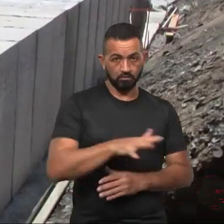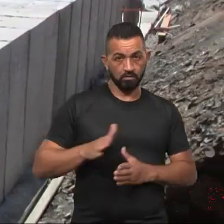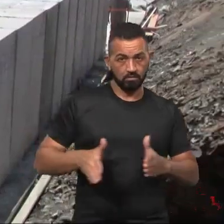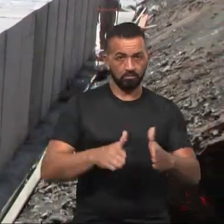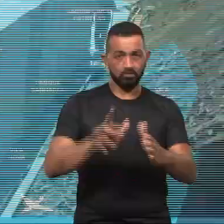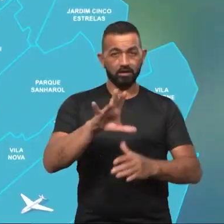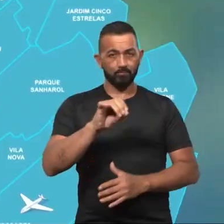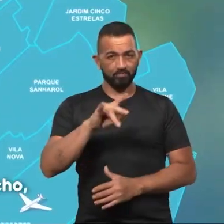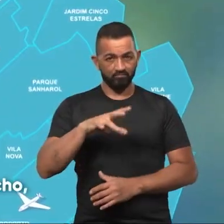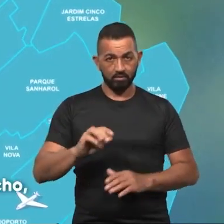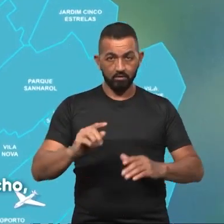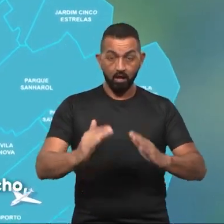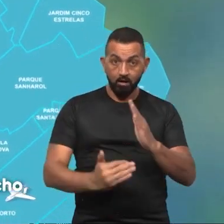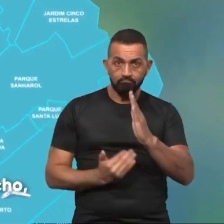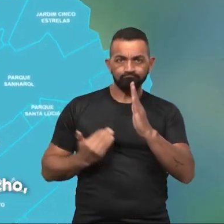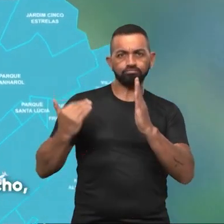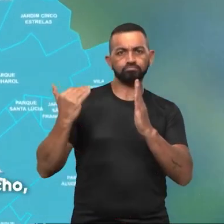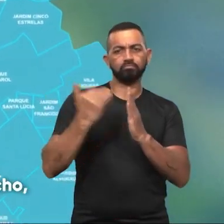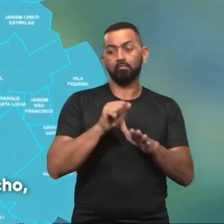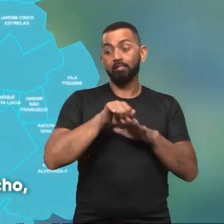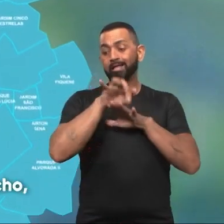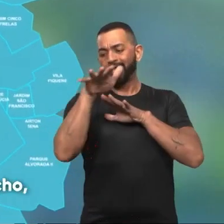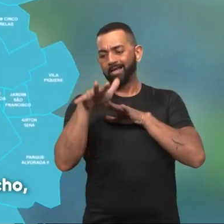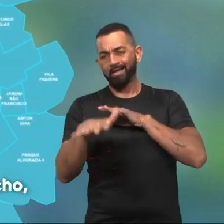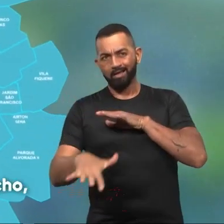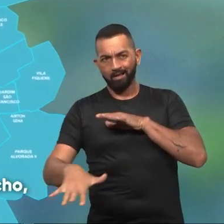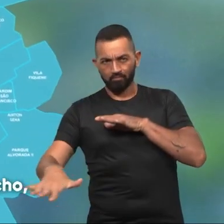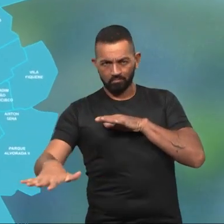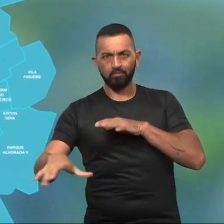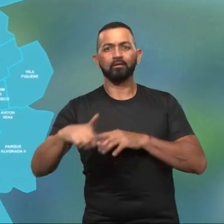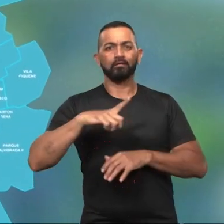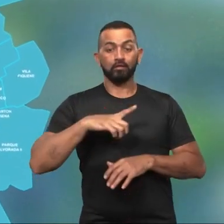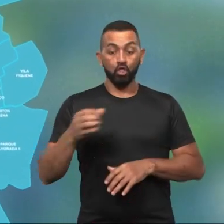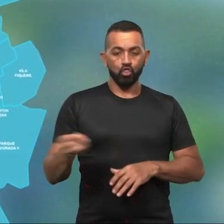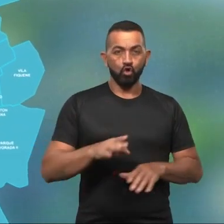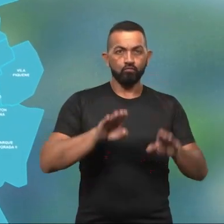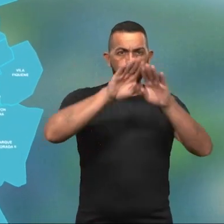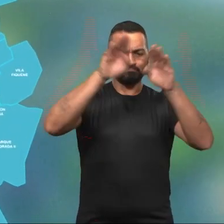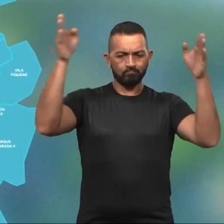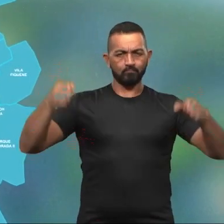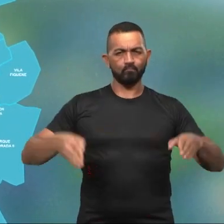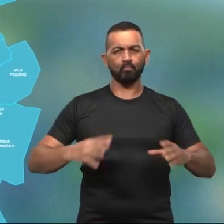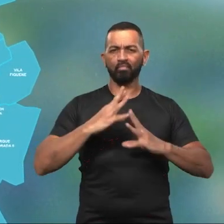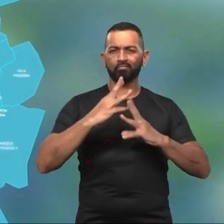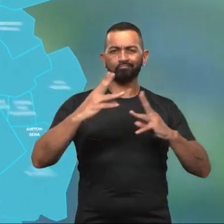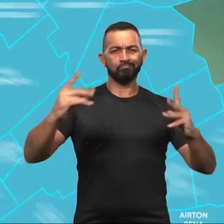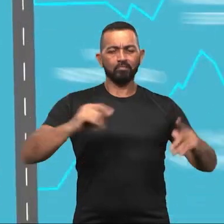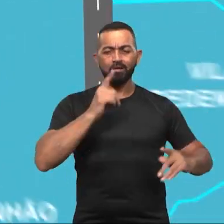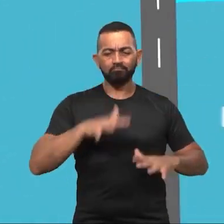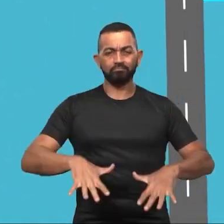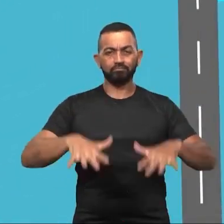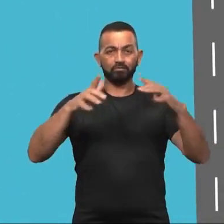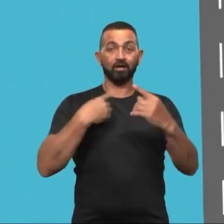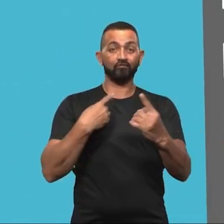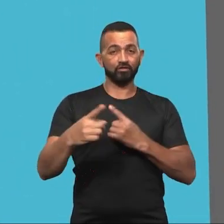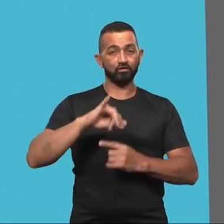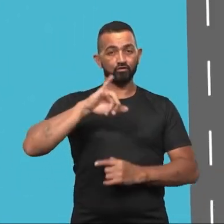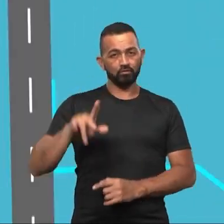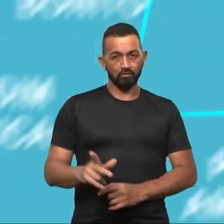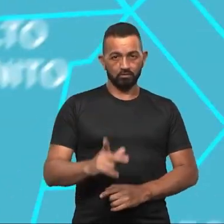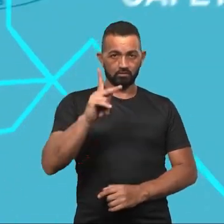Capivara. Aumentando a vazão de água do Riacho, a nova galeria vai eliminar os alagamentos na Avenida JK,